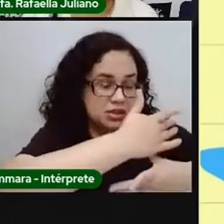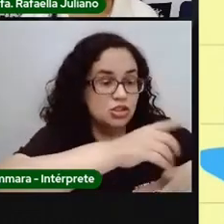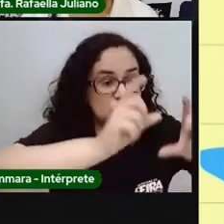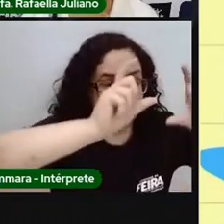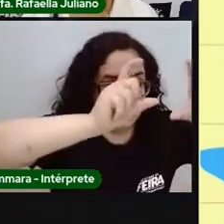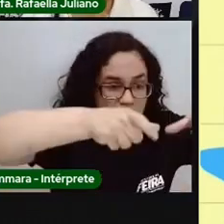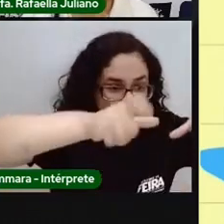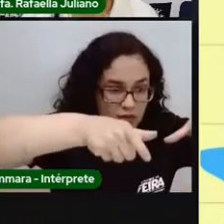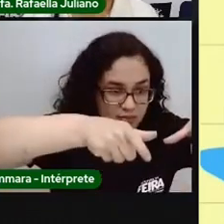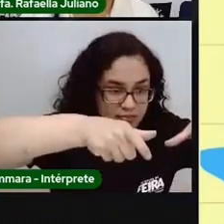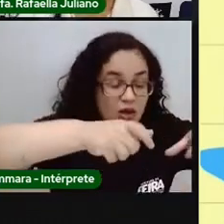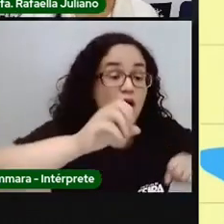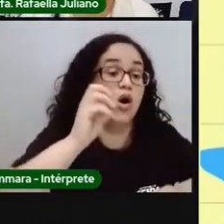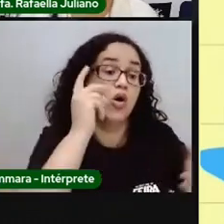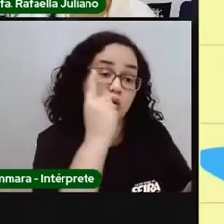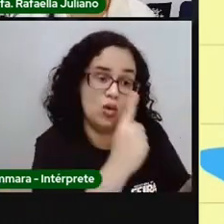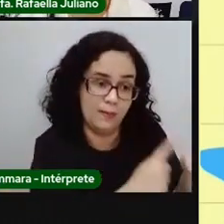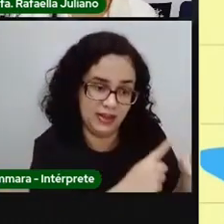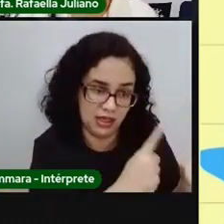nome do seu bairro. Combinado?